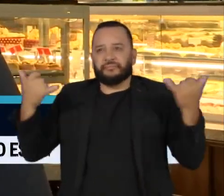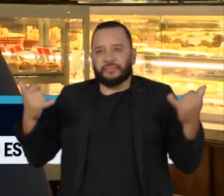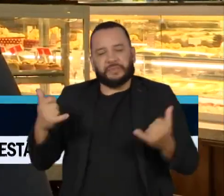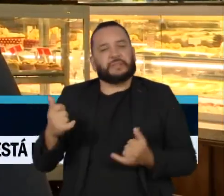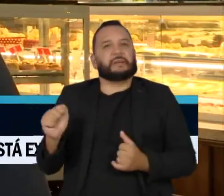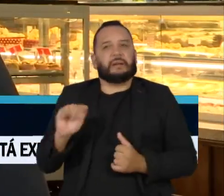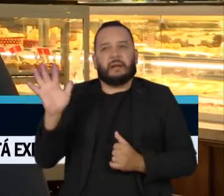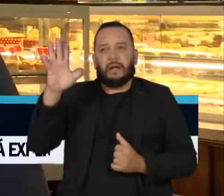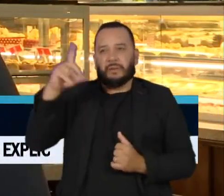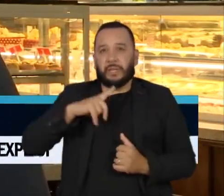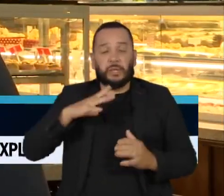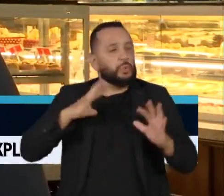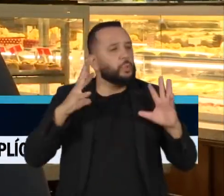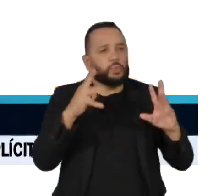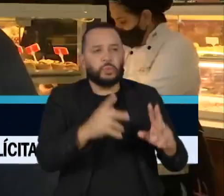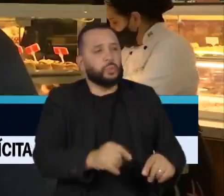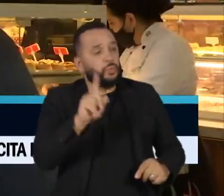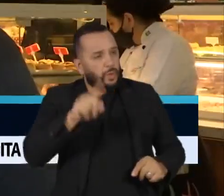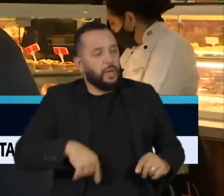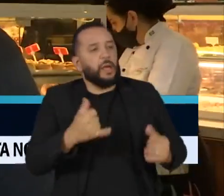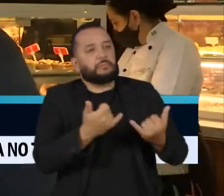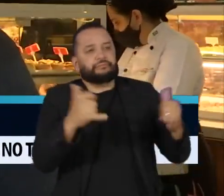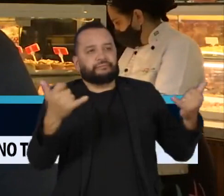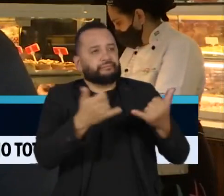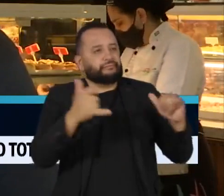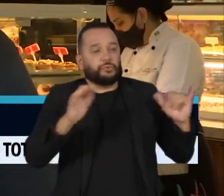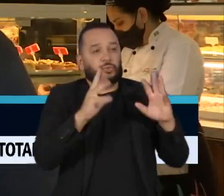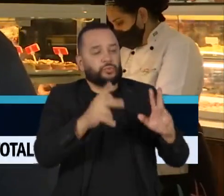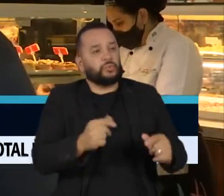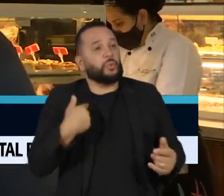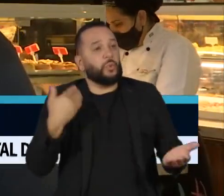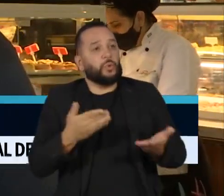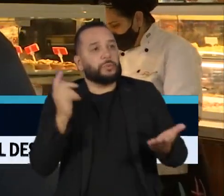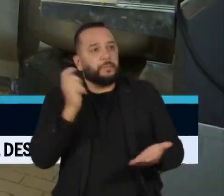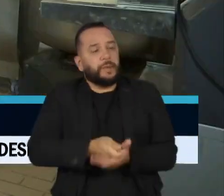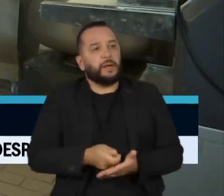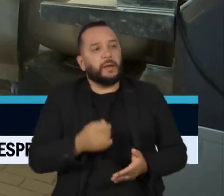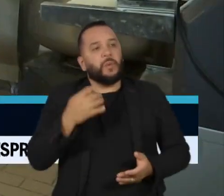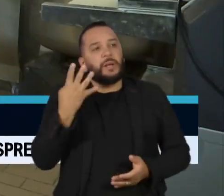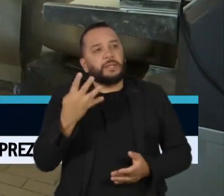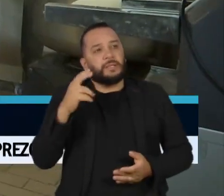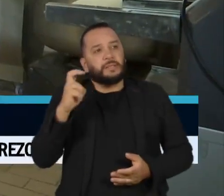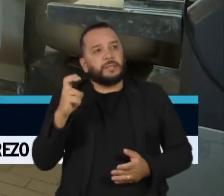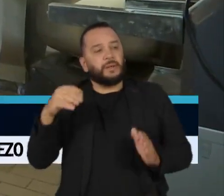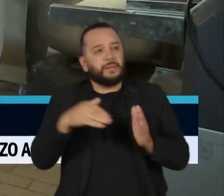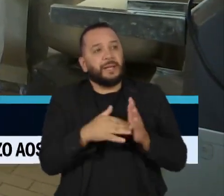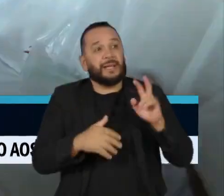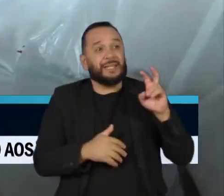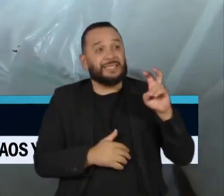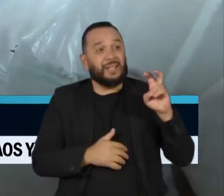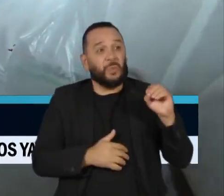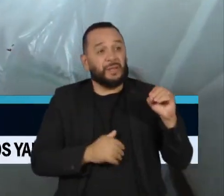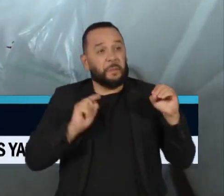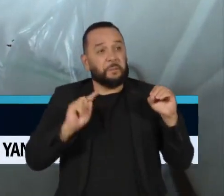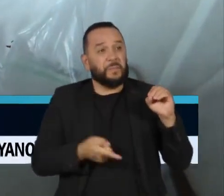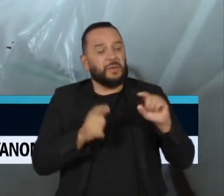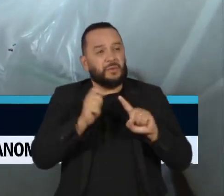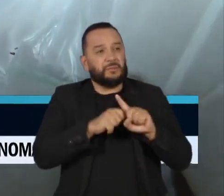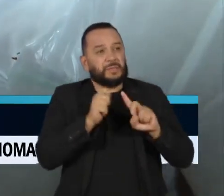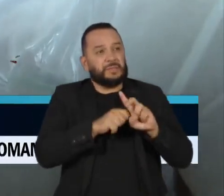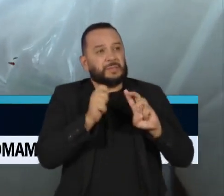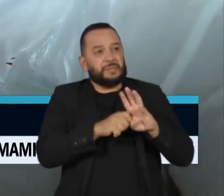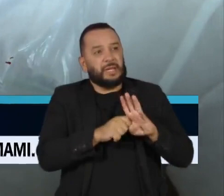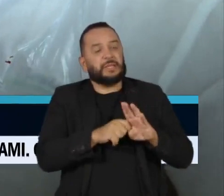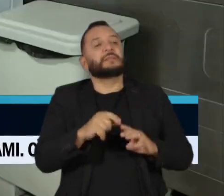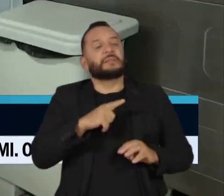a energia elétrica, né? Hoje a nossa conta gira em torno de 45 a 50 mil reais mensais. São mais ou menos